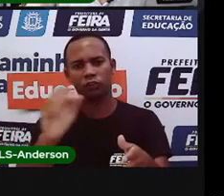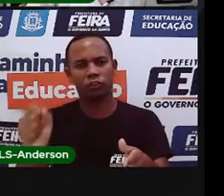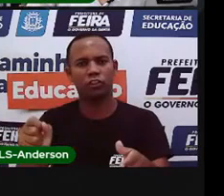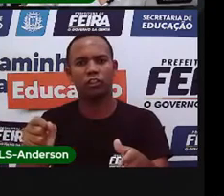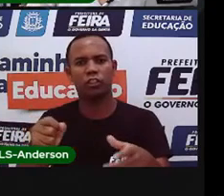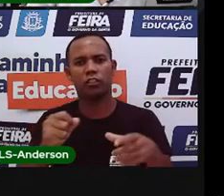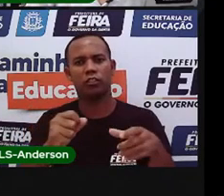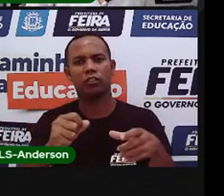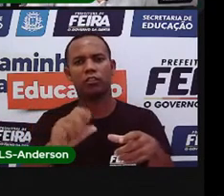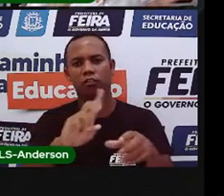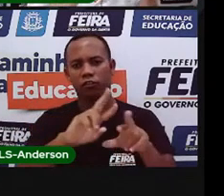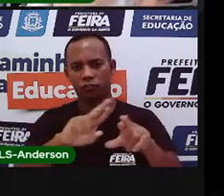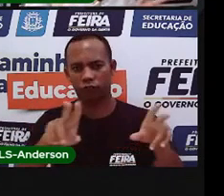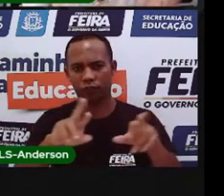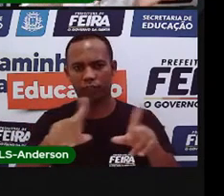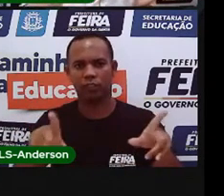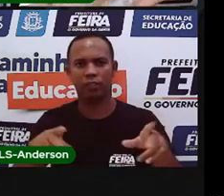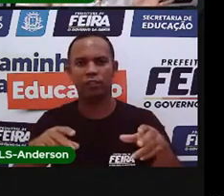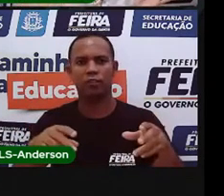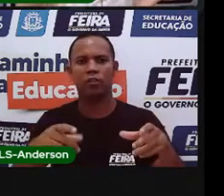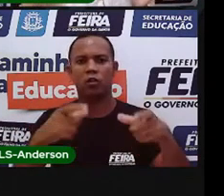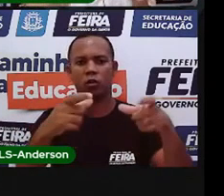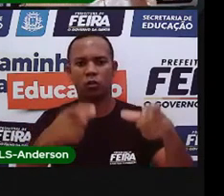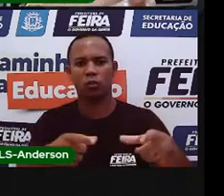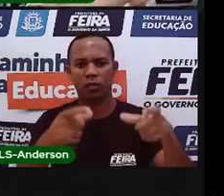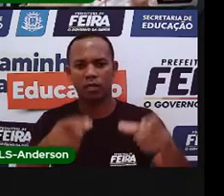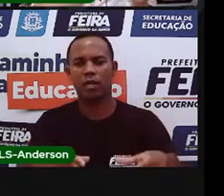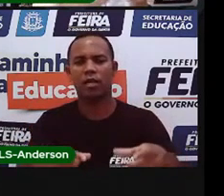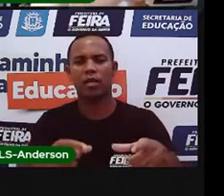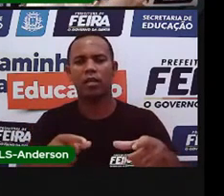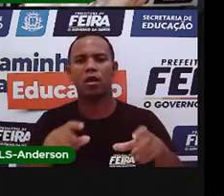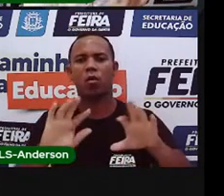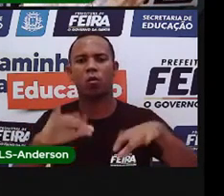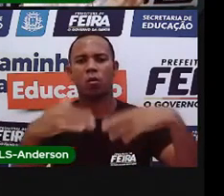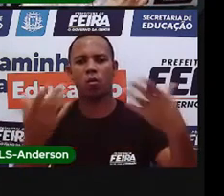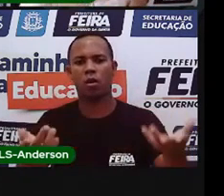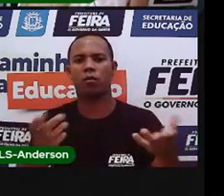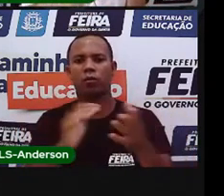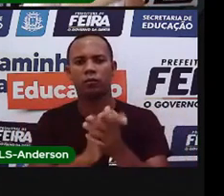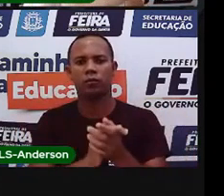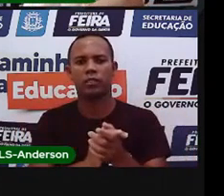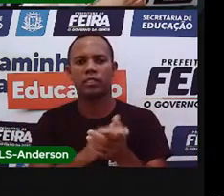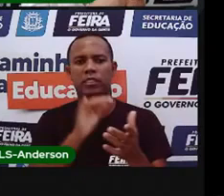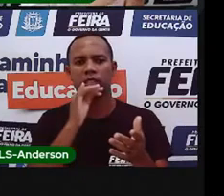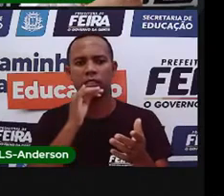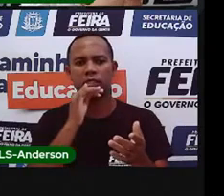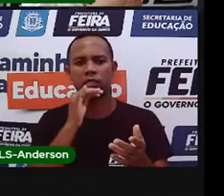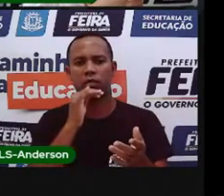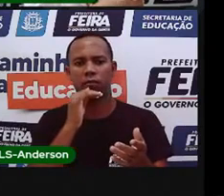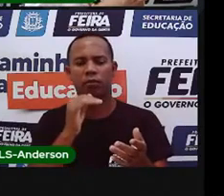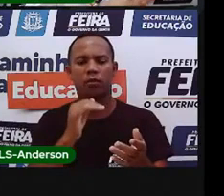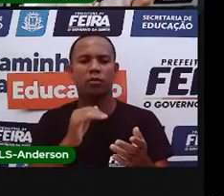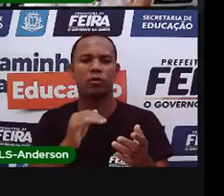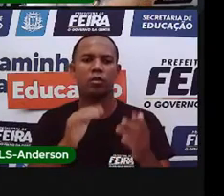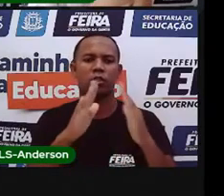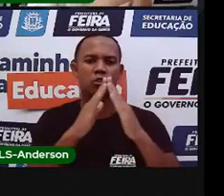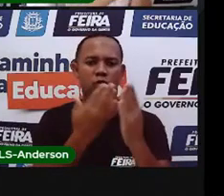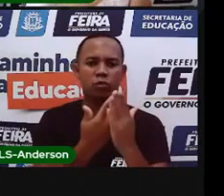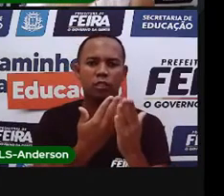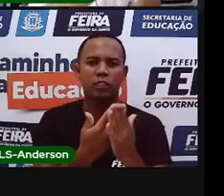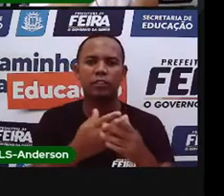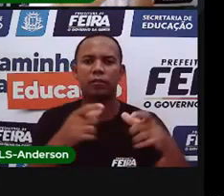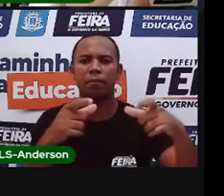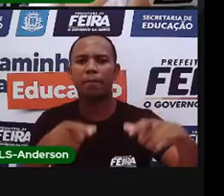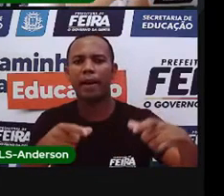cada bairro da cidade, existe... Olha, pronto. No CASEB. Pessoal aí, os alunos do CASEB,